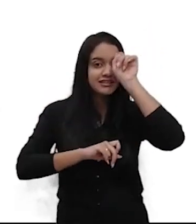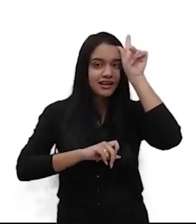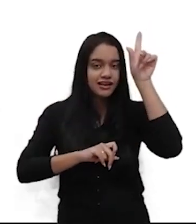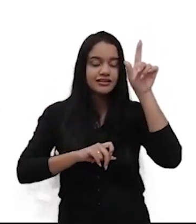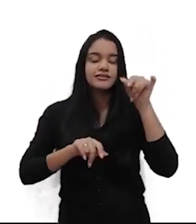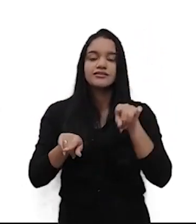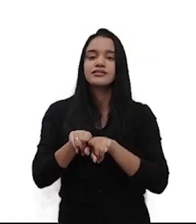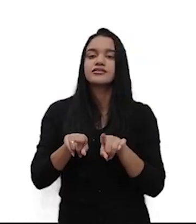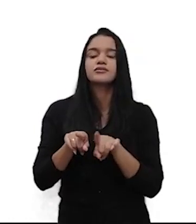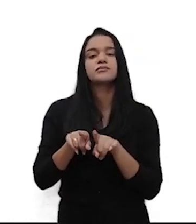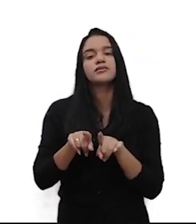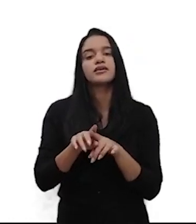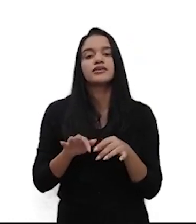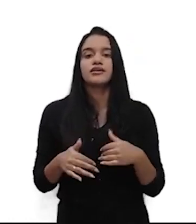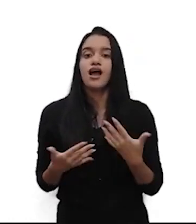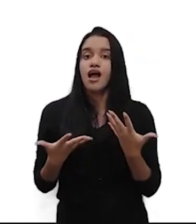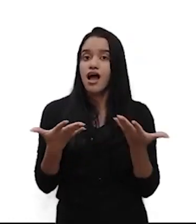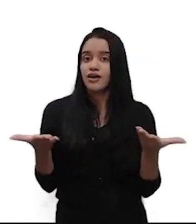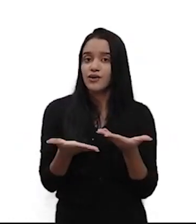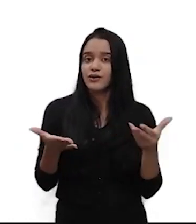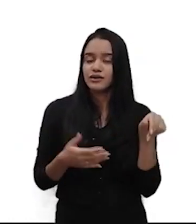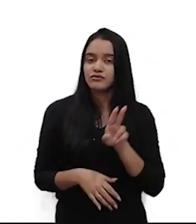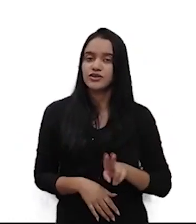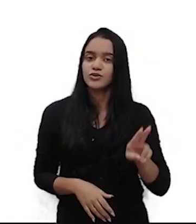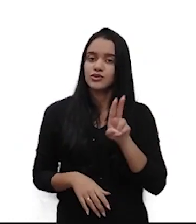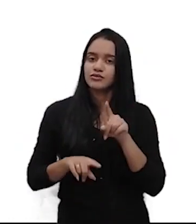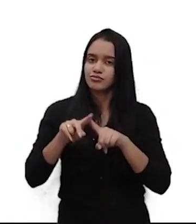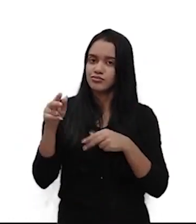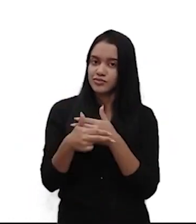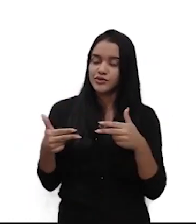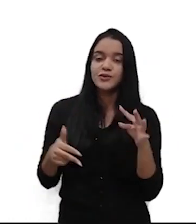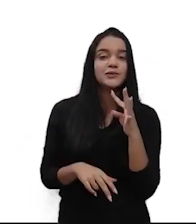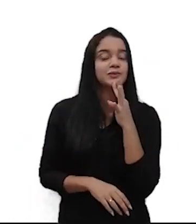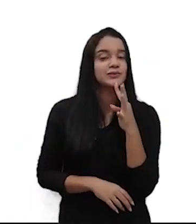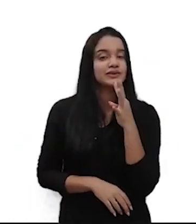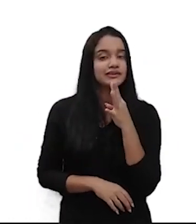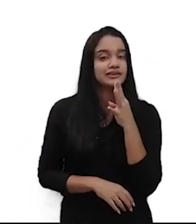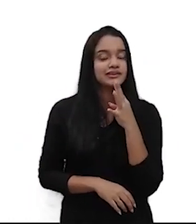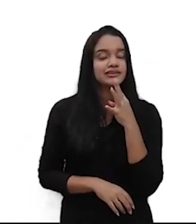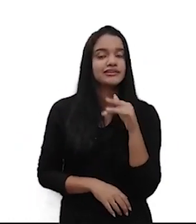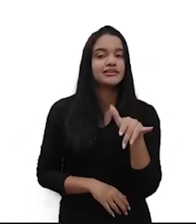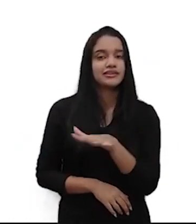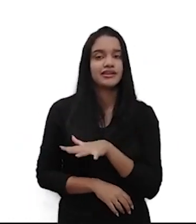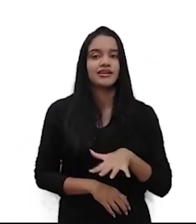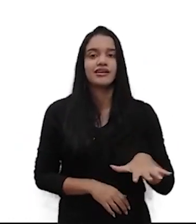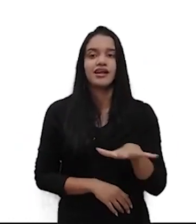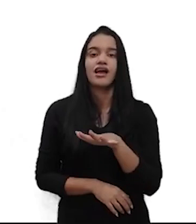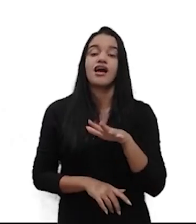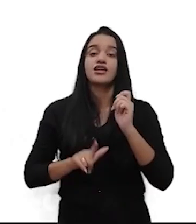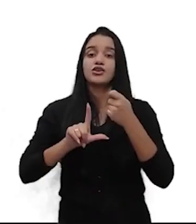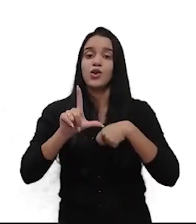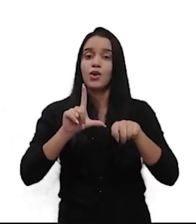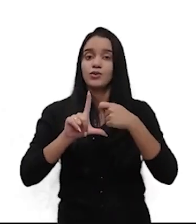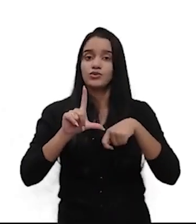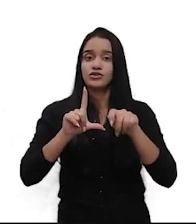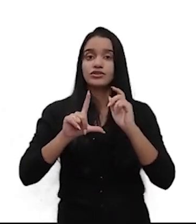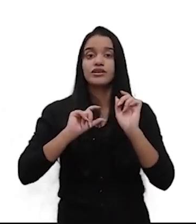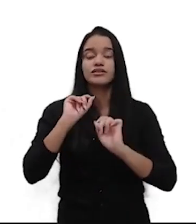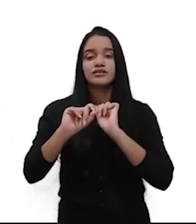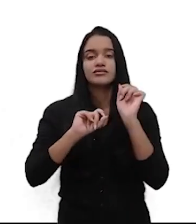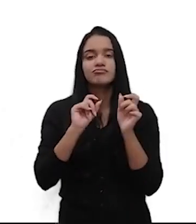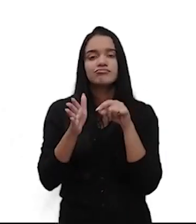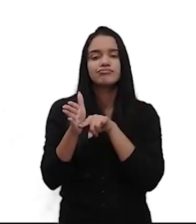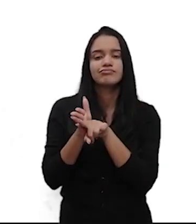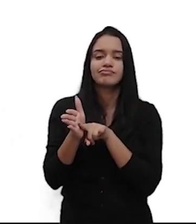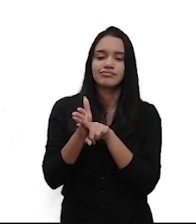negócio. Partindo dessa premissa, vamos utilizar uma ferramenta muito conhecida dentro da área também de logística, que é a análise